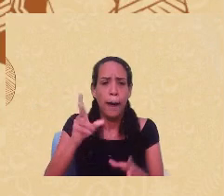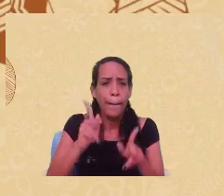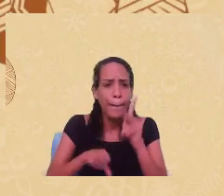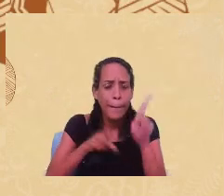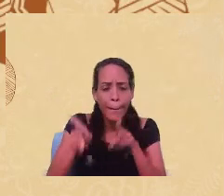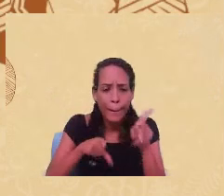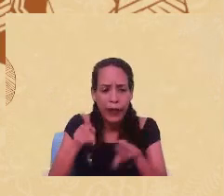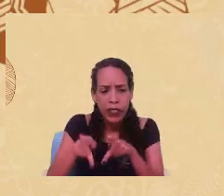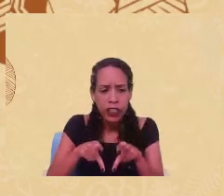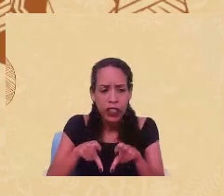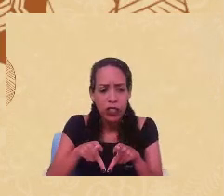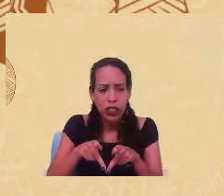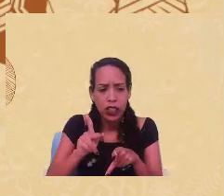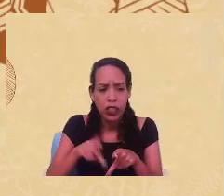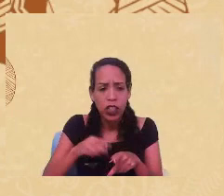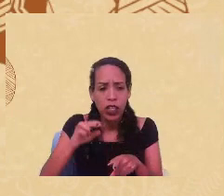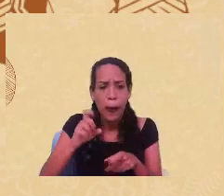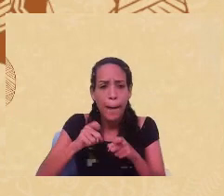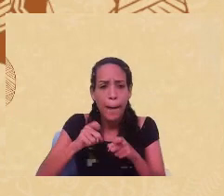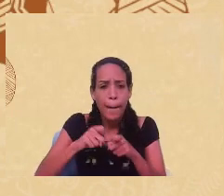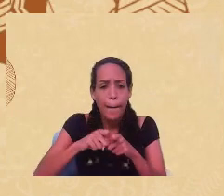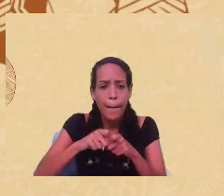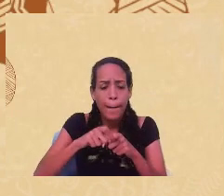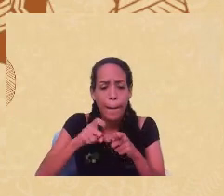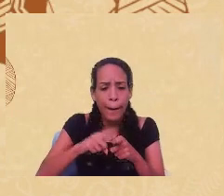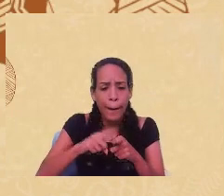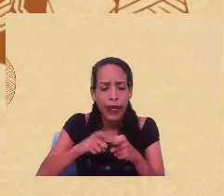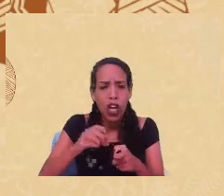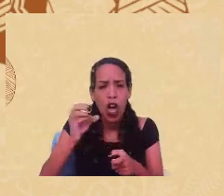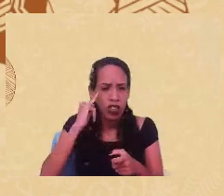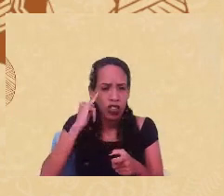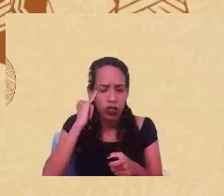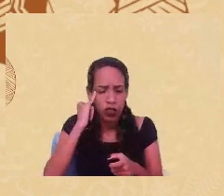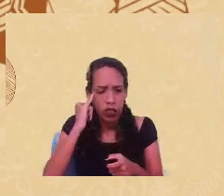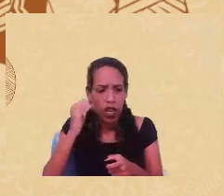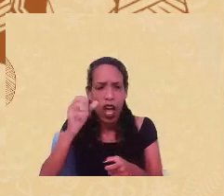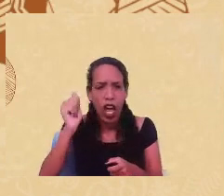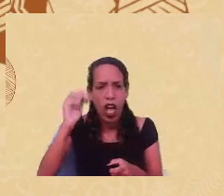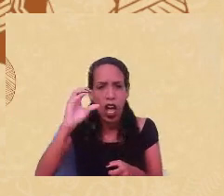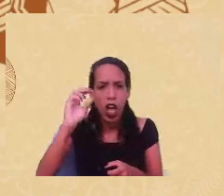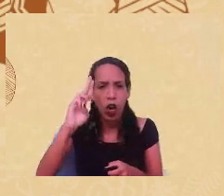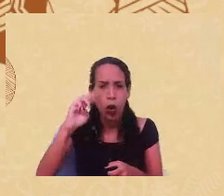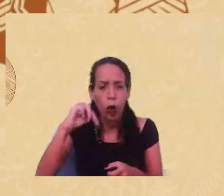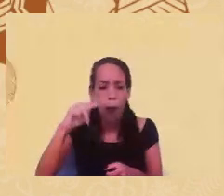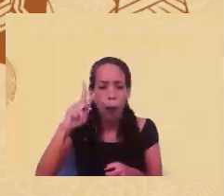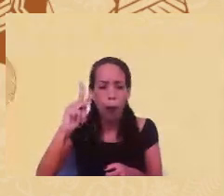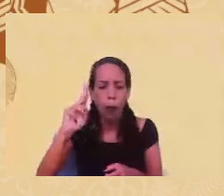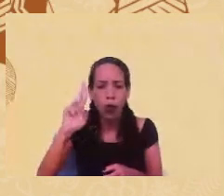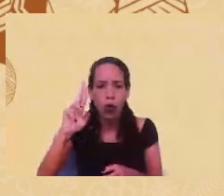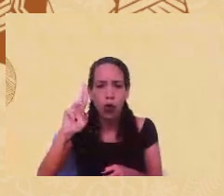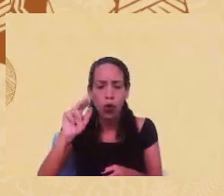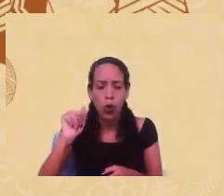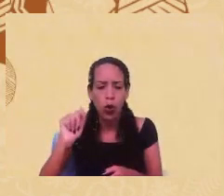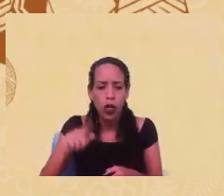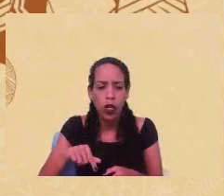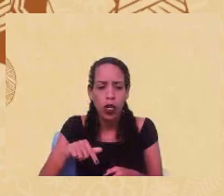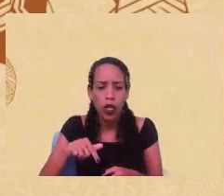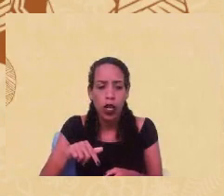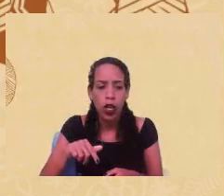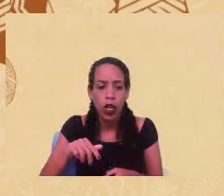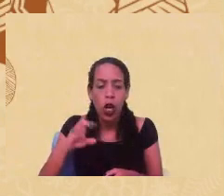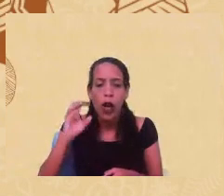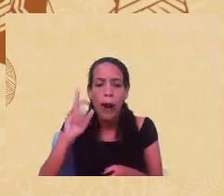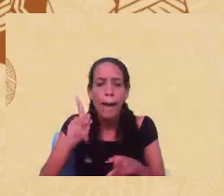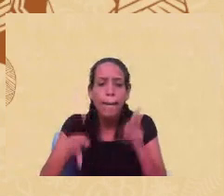de medicina oriental, acupuntura e etc. Práticas iancum, xiancum, que